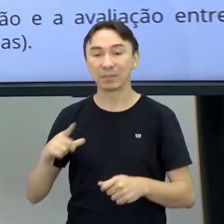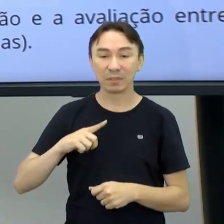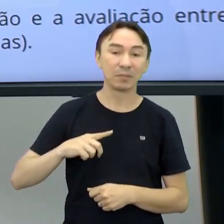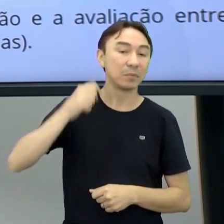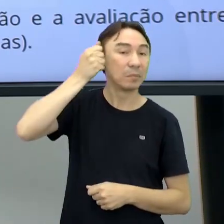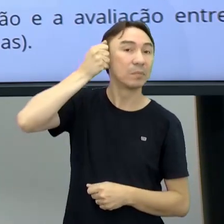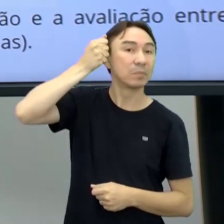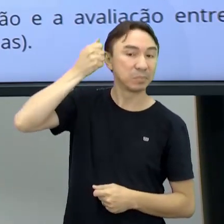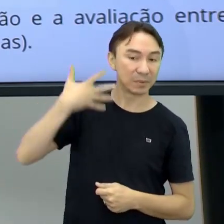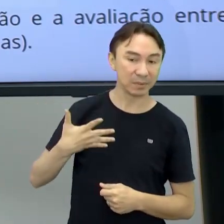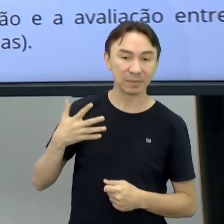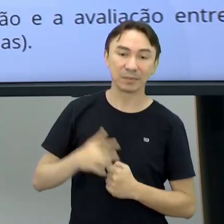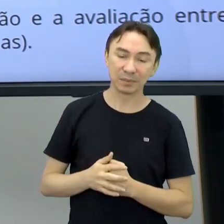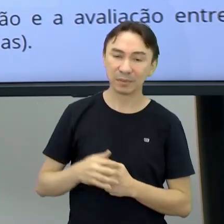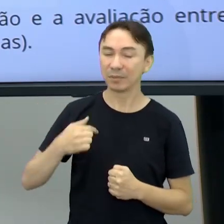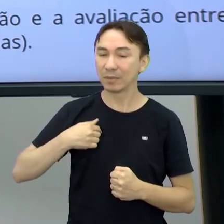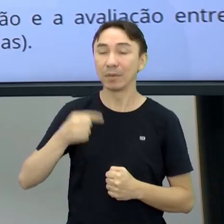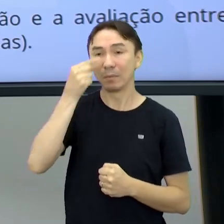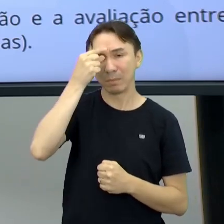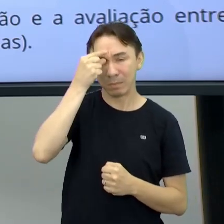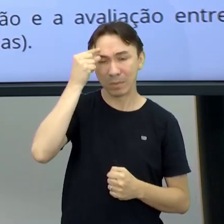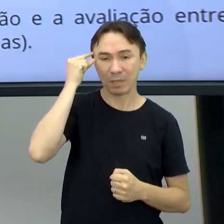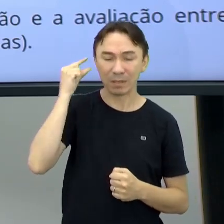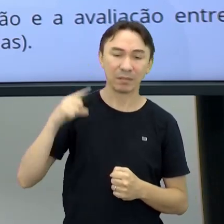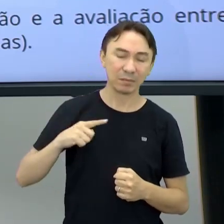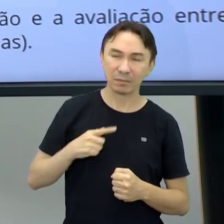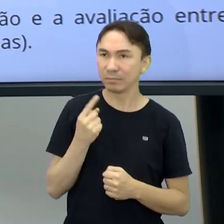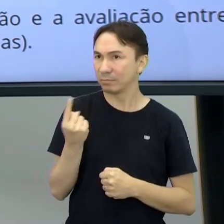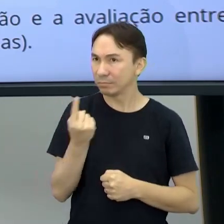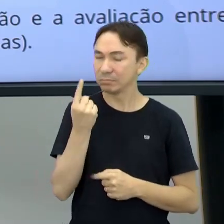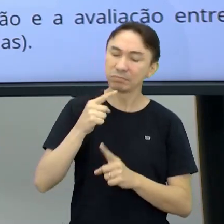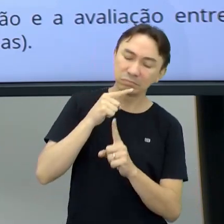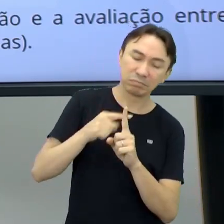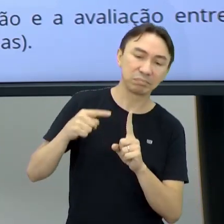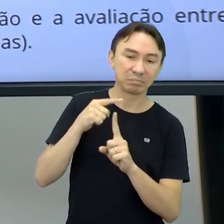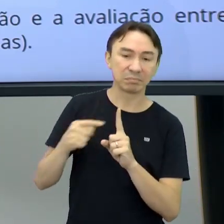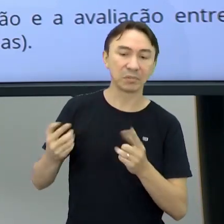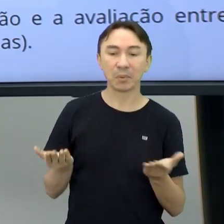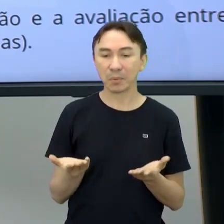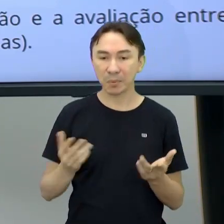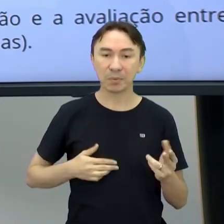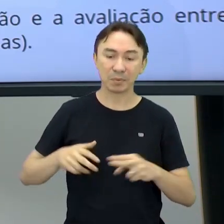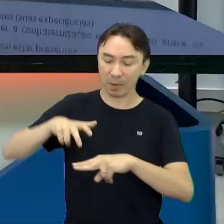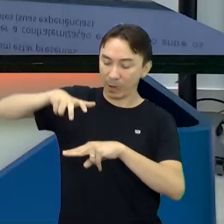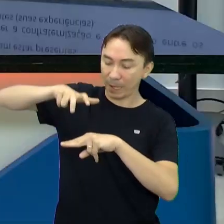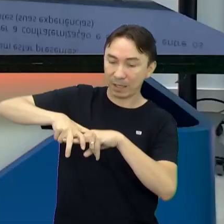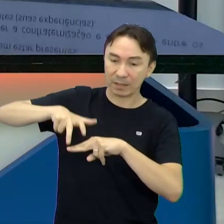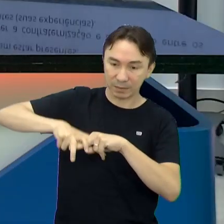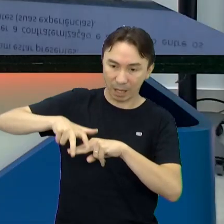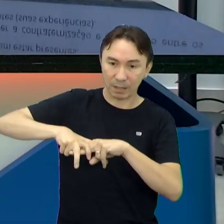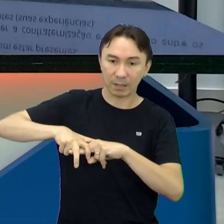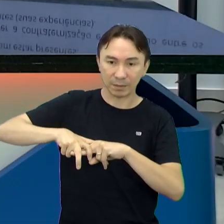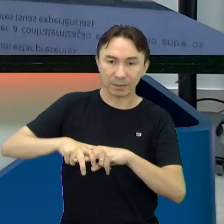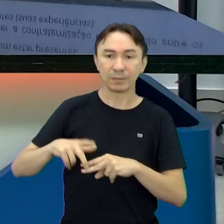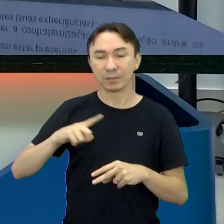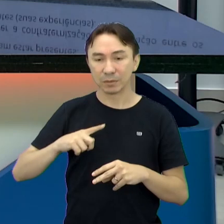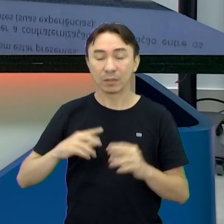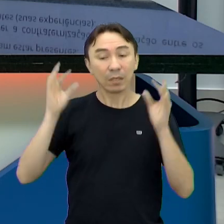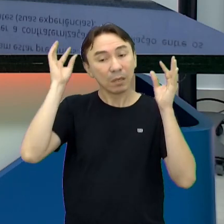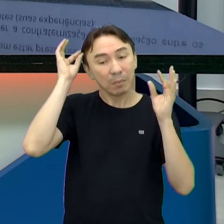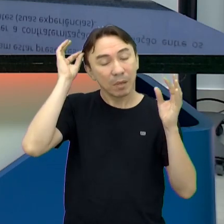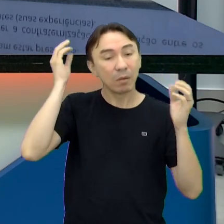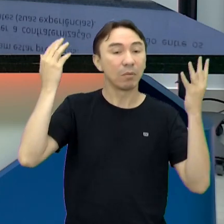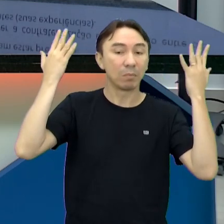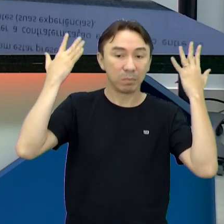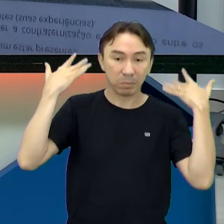Eu sou a professora Mara Tenho estatura mediana Hoje estou sentada num banco alto Estou de cabelo solto Meu